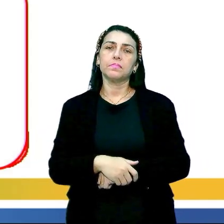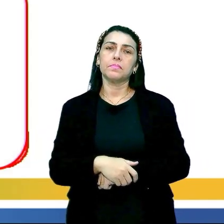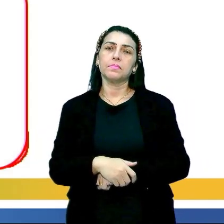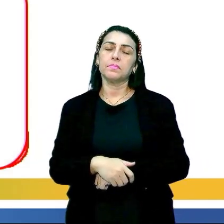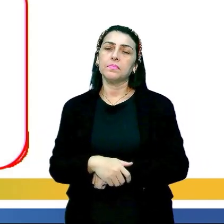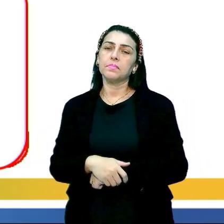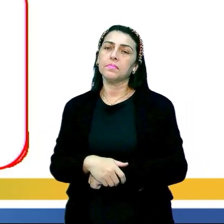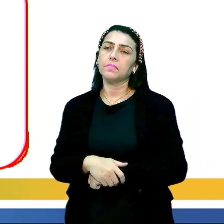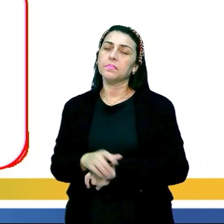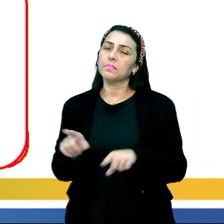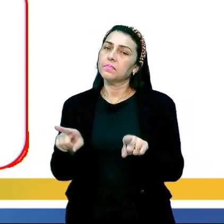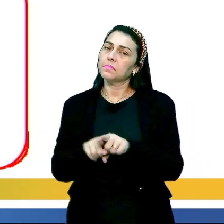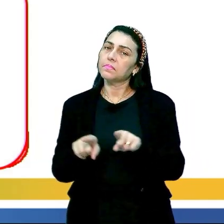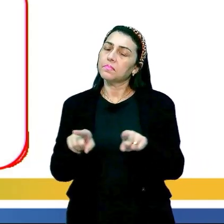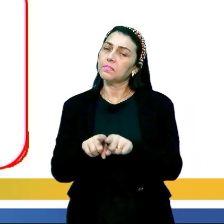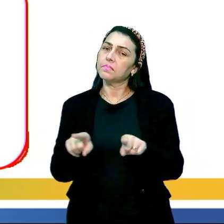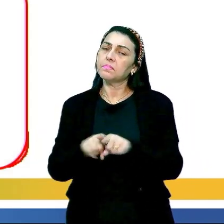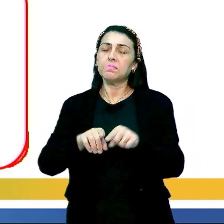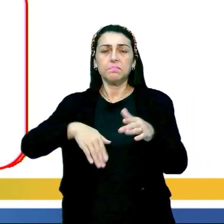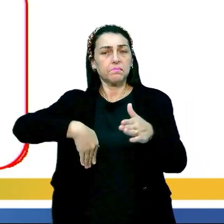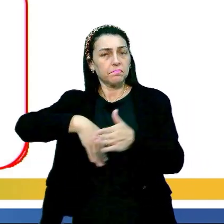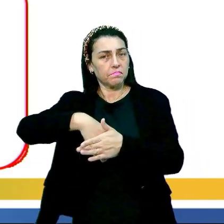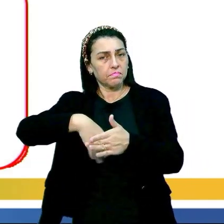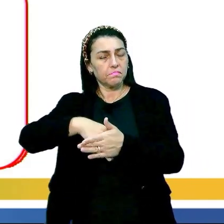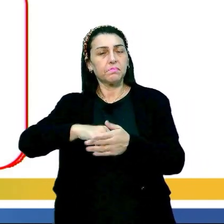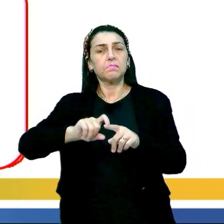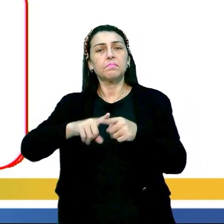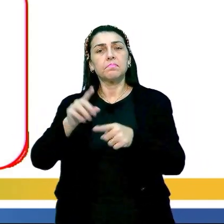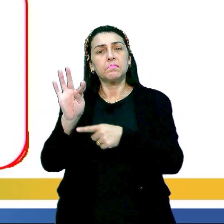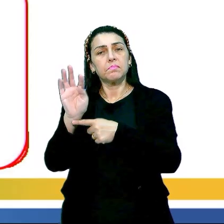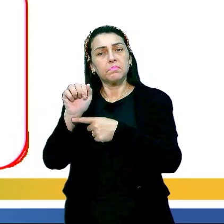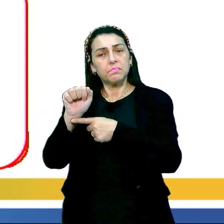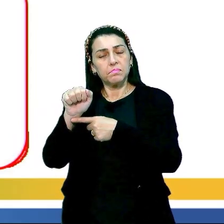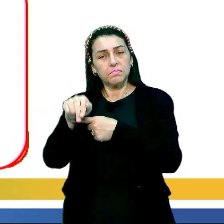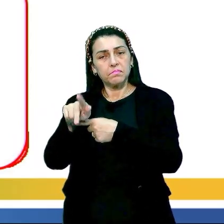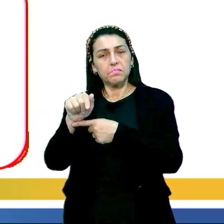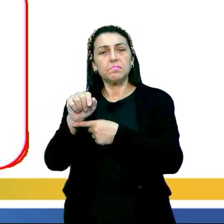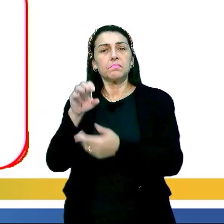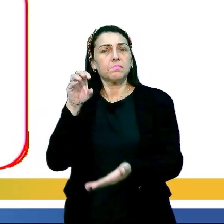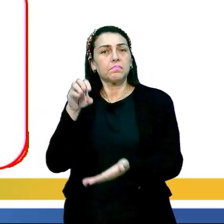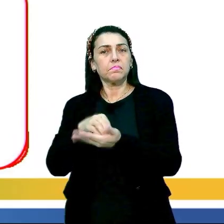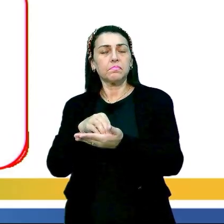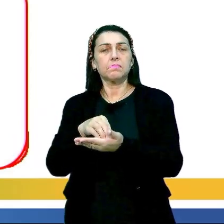né? Além de outras coisas como futebol, mas o tango, ele é a marca registrada.